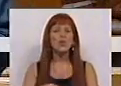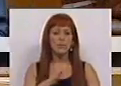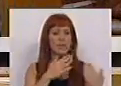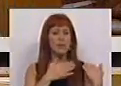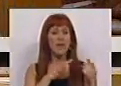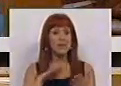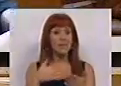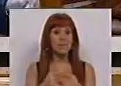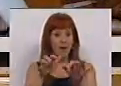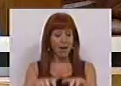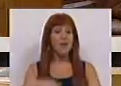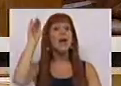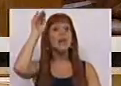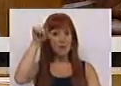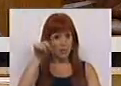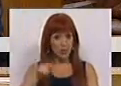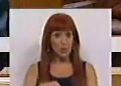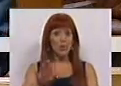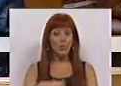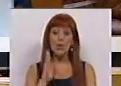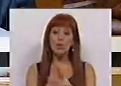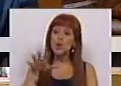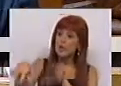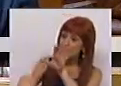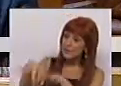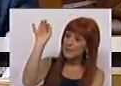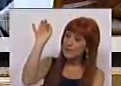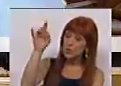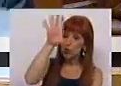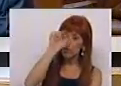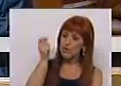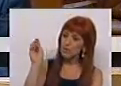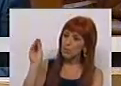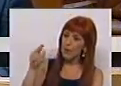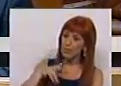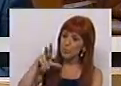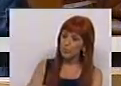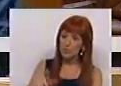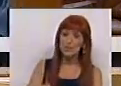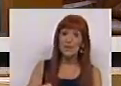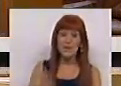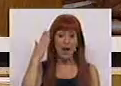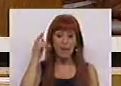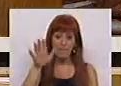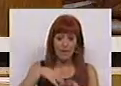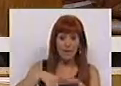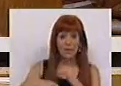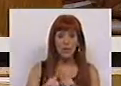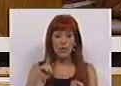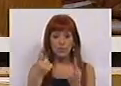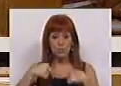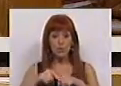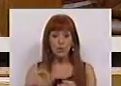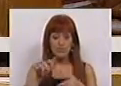responsabiliza a Assembleia da República no processo de designação do Governador do Banco de Portugal, prevendo a realização de uma